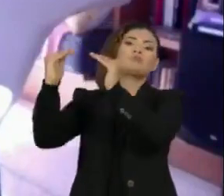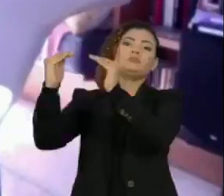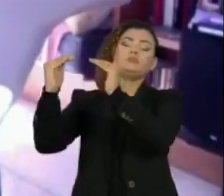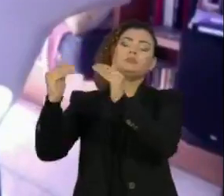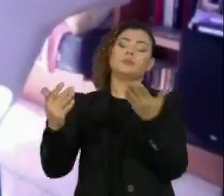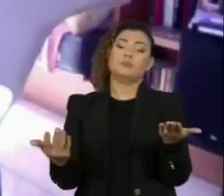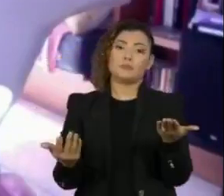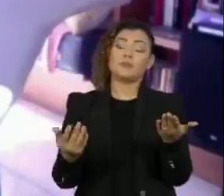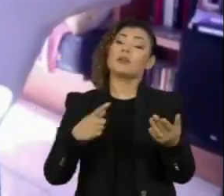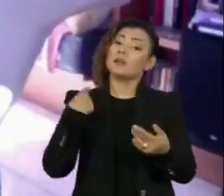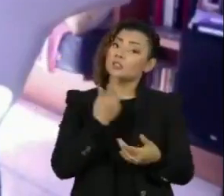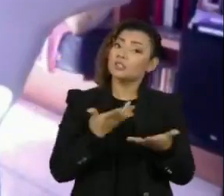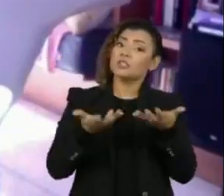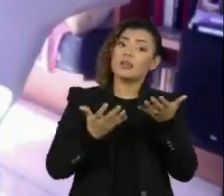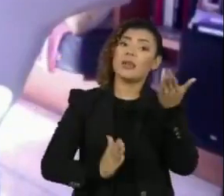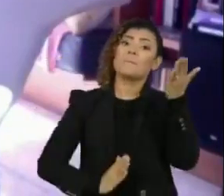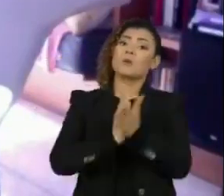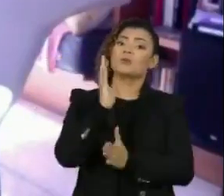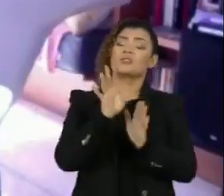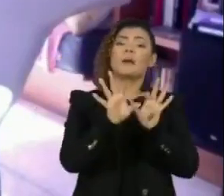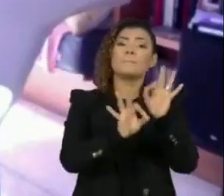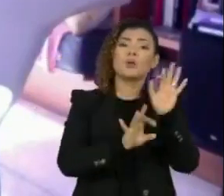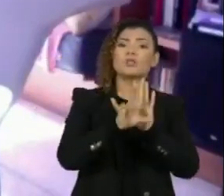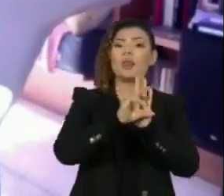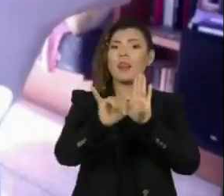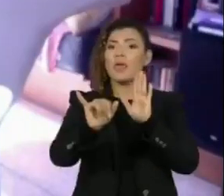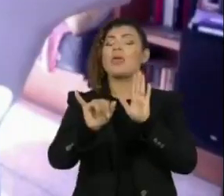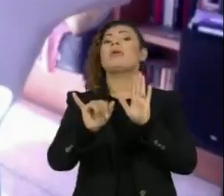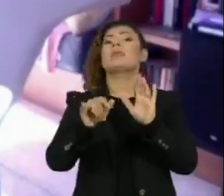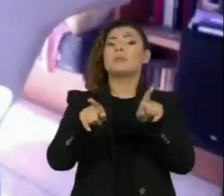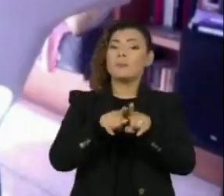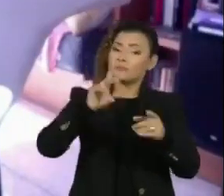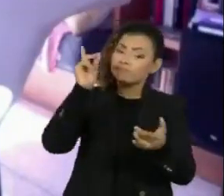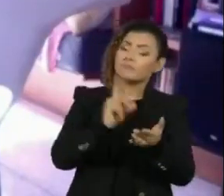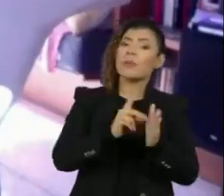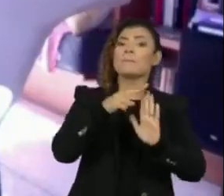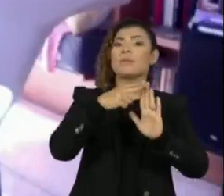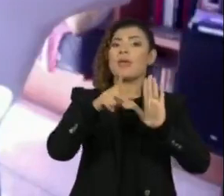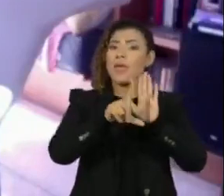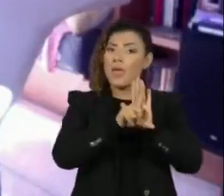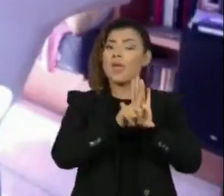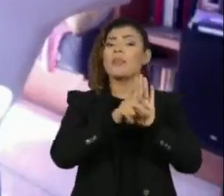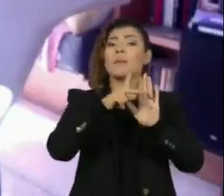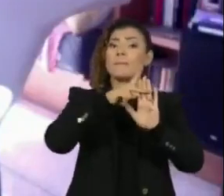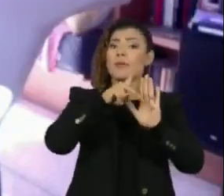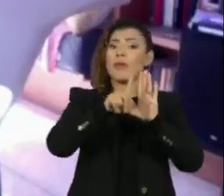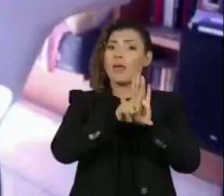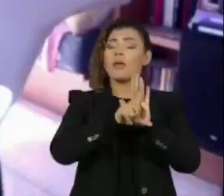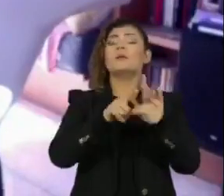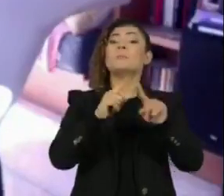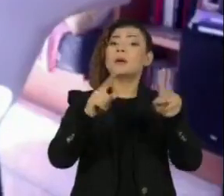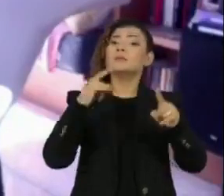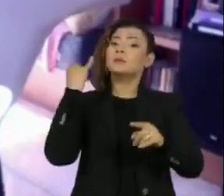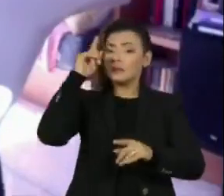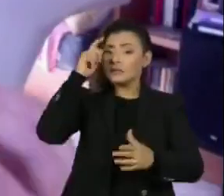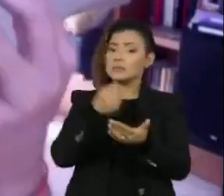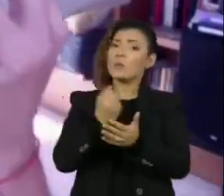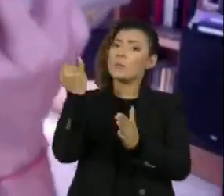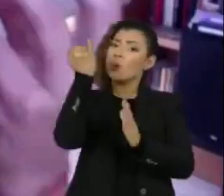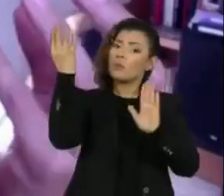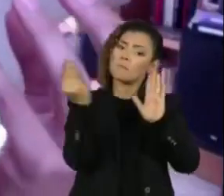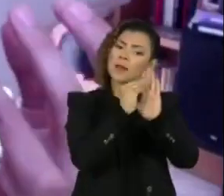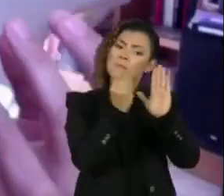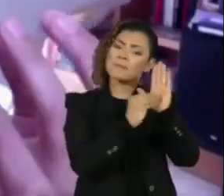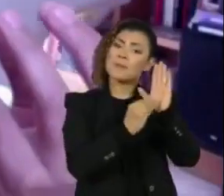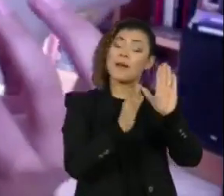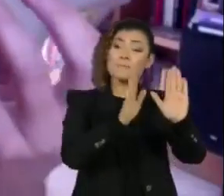ainda não conseguimos aprovar projetos de lei no sentido formal ali, mas a gente tem decisões importantes. Mas, para a gente chegar de